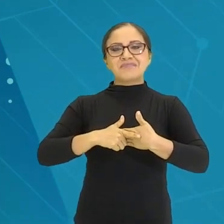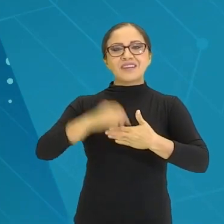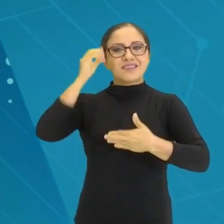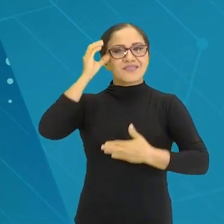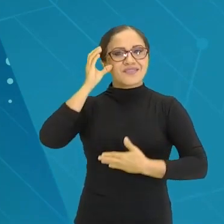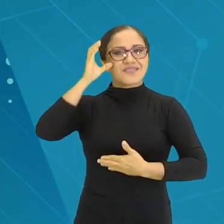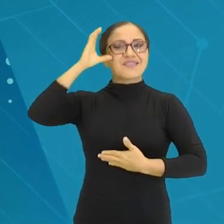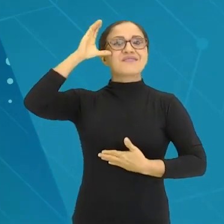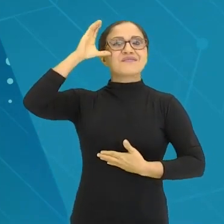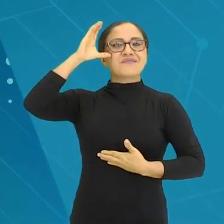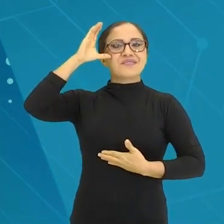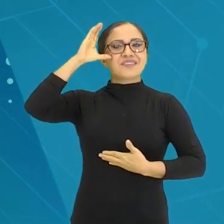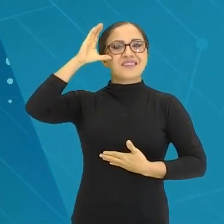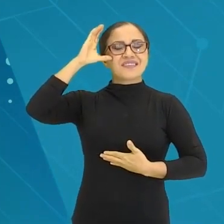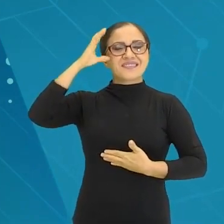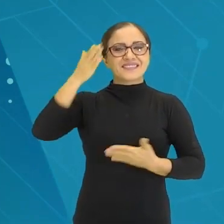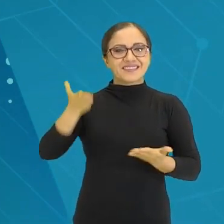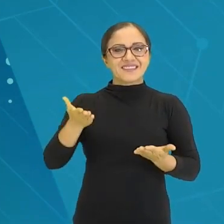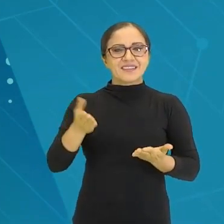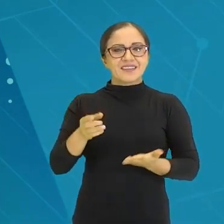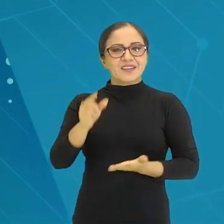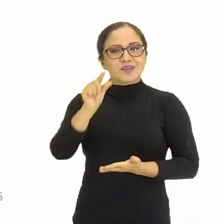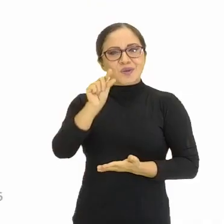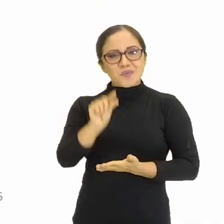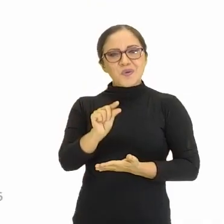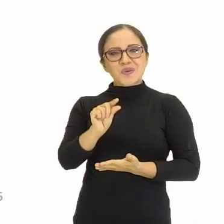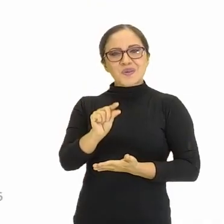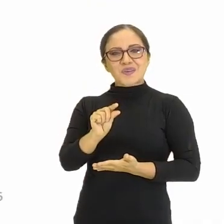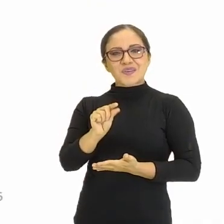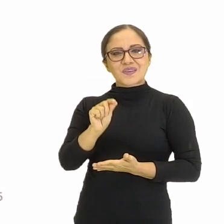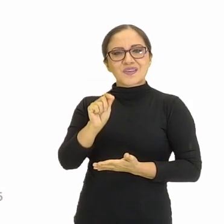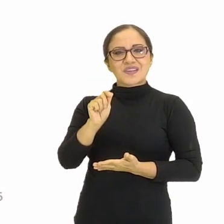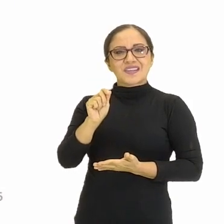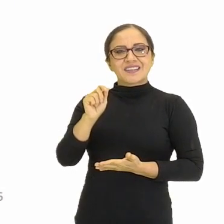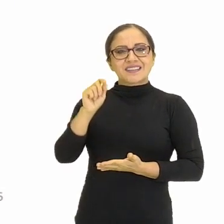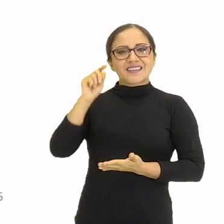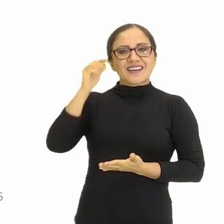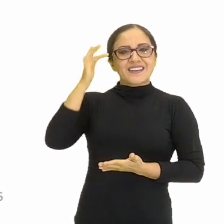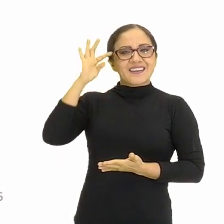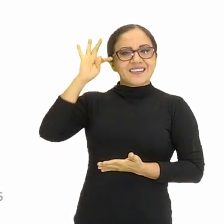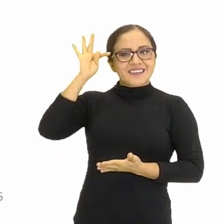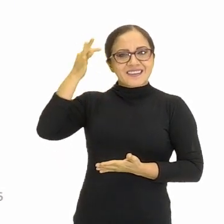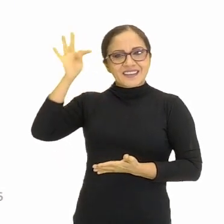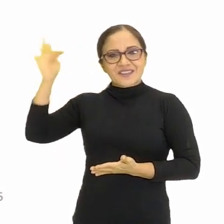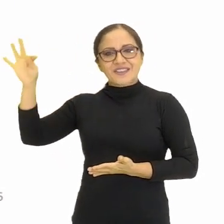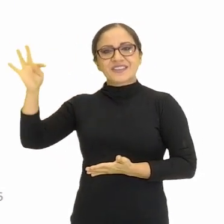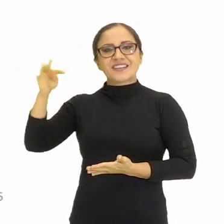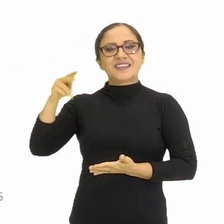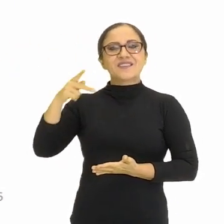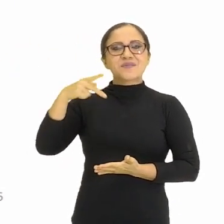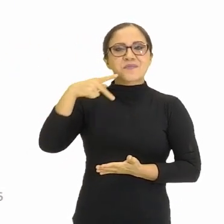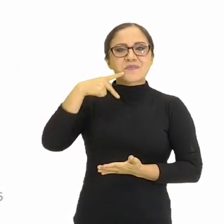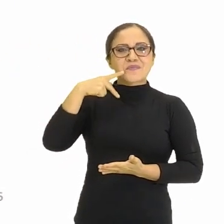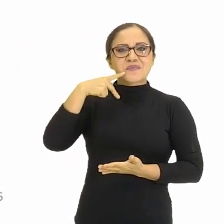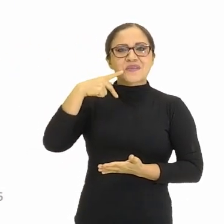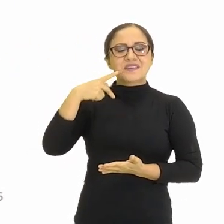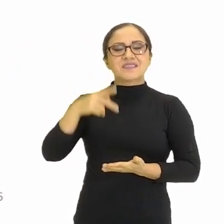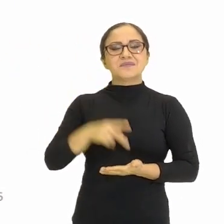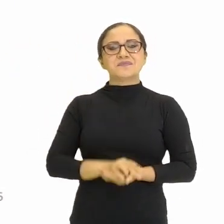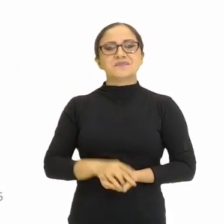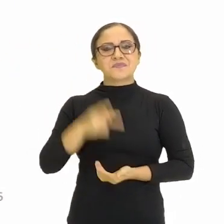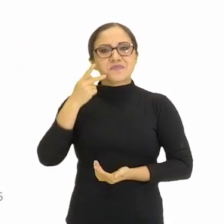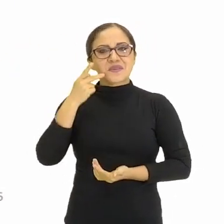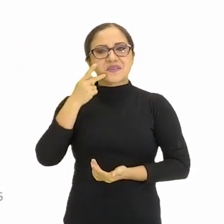Tá bom? É um pouquinho só de Piaget. Voltando para os slides agora. Aí vem as habilidades,